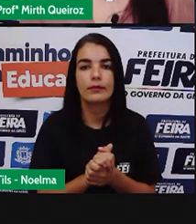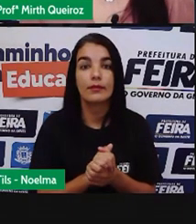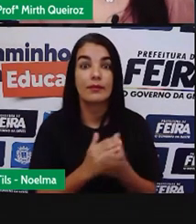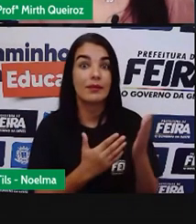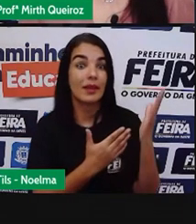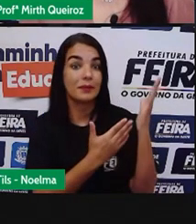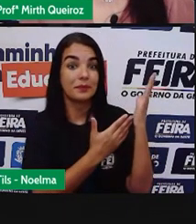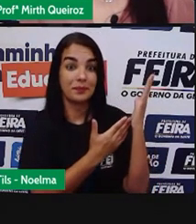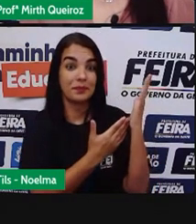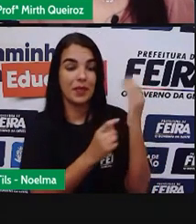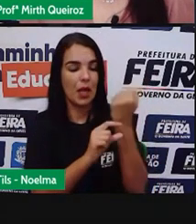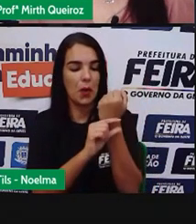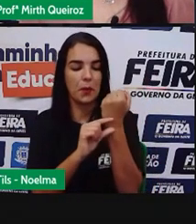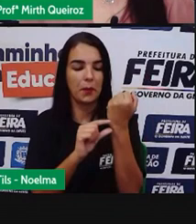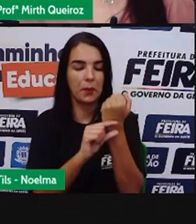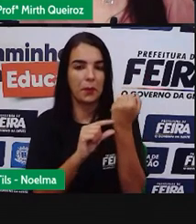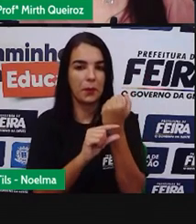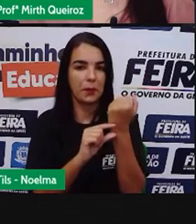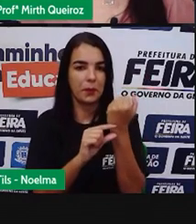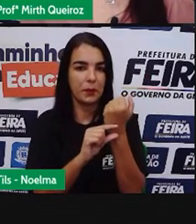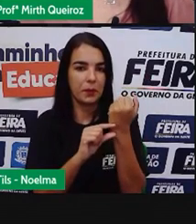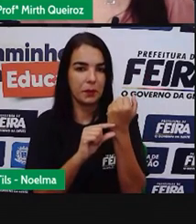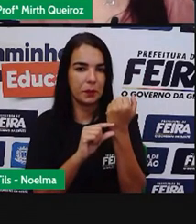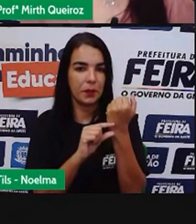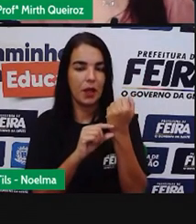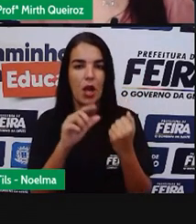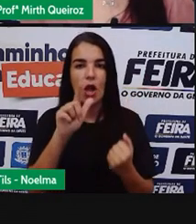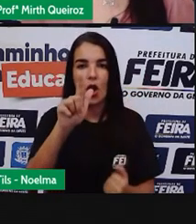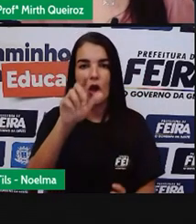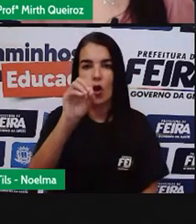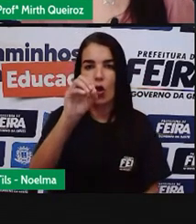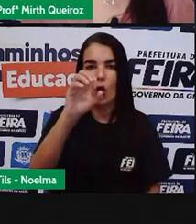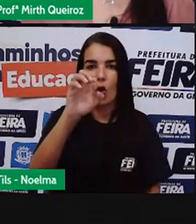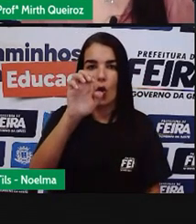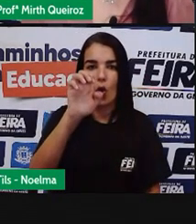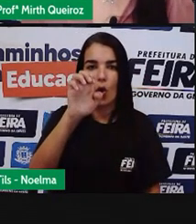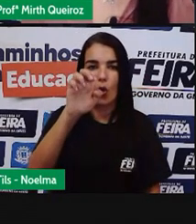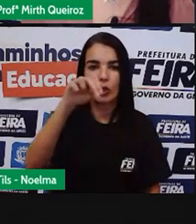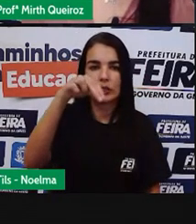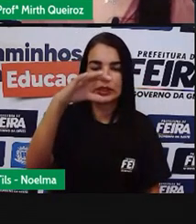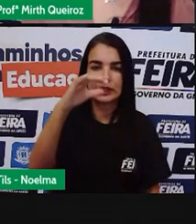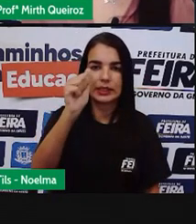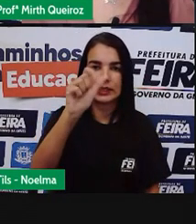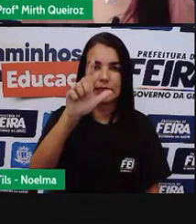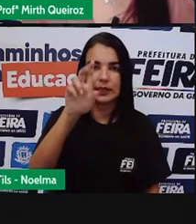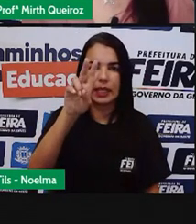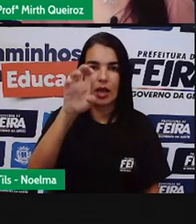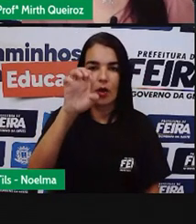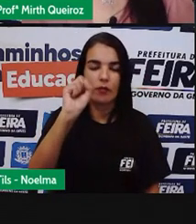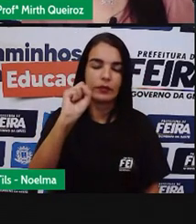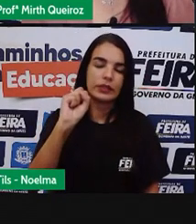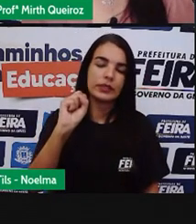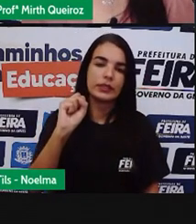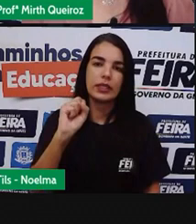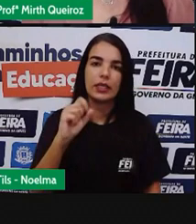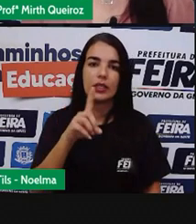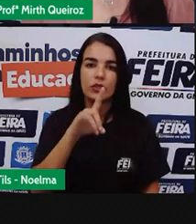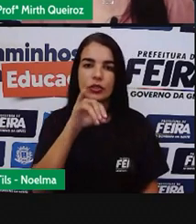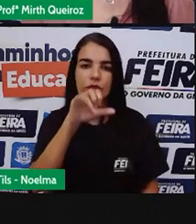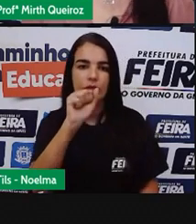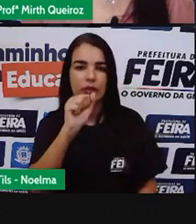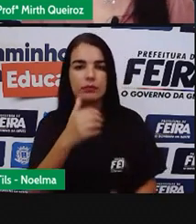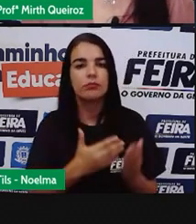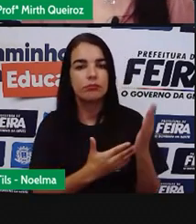Gonçalves Dias Canção De exílio Do exílio Minha terra Tem palmeiras Onde canta o sabiá